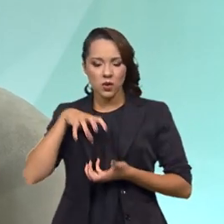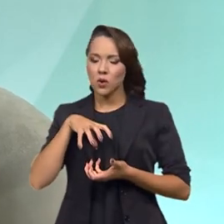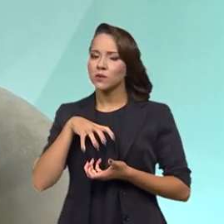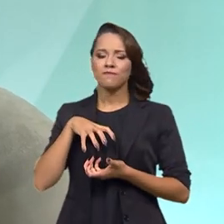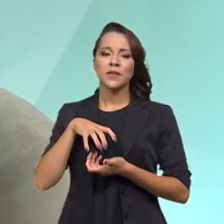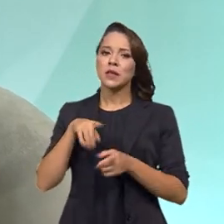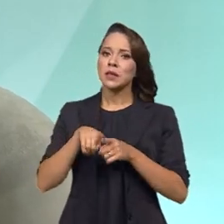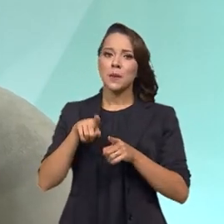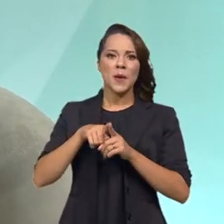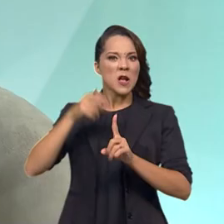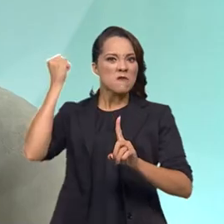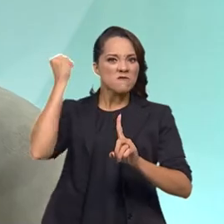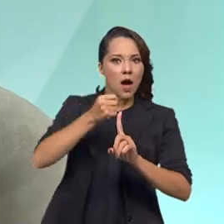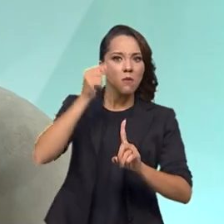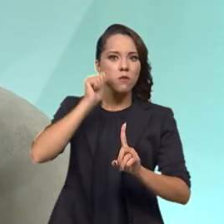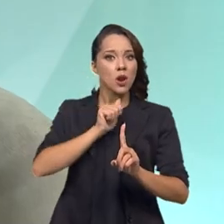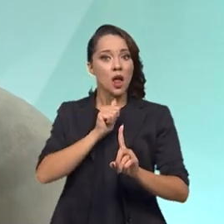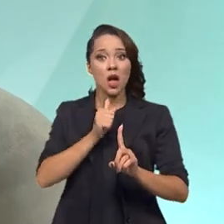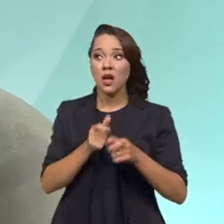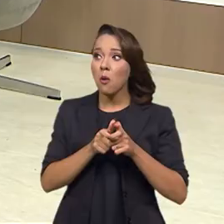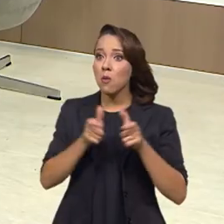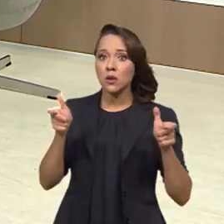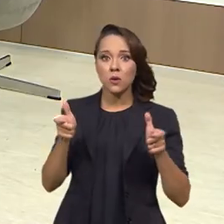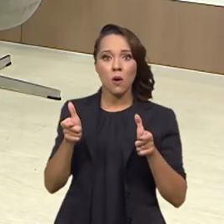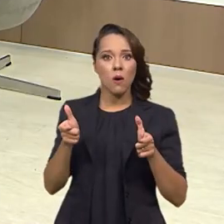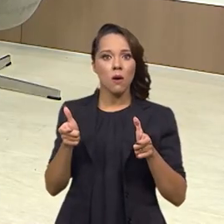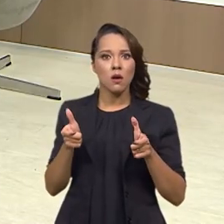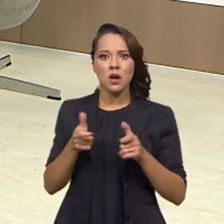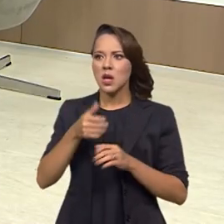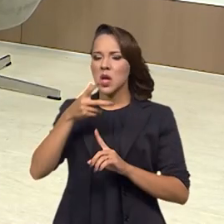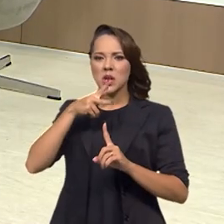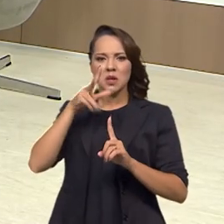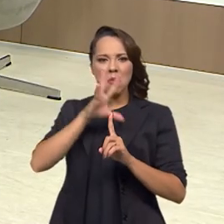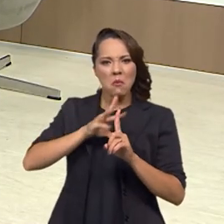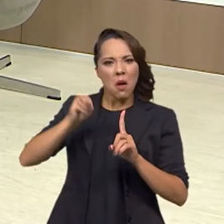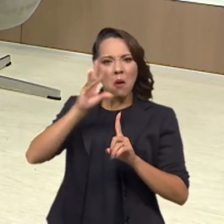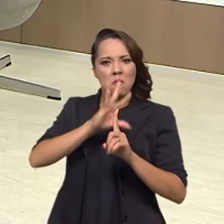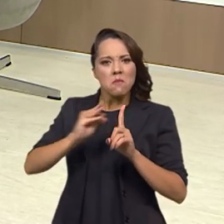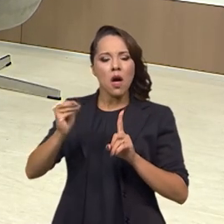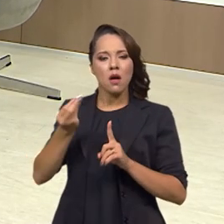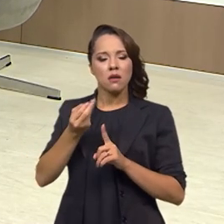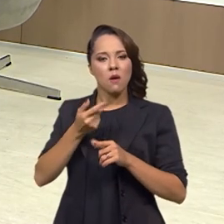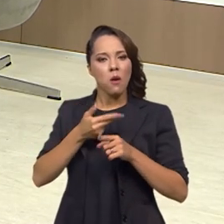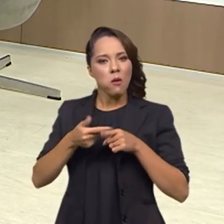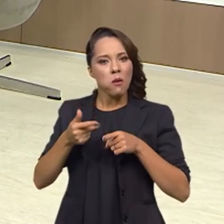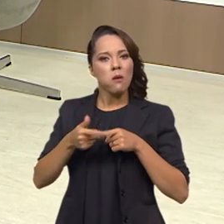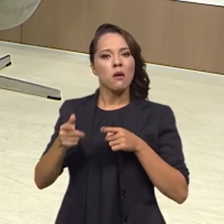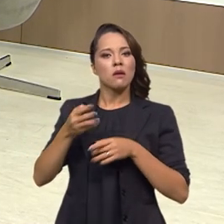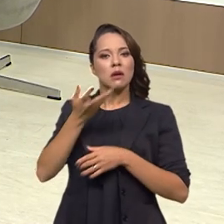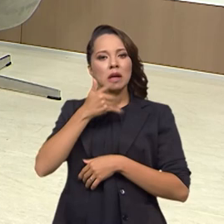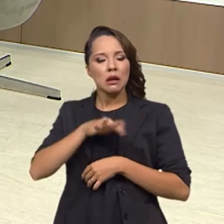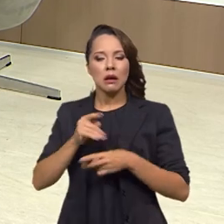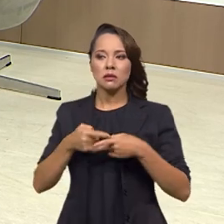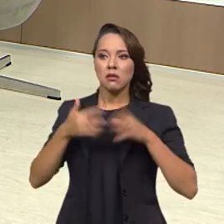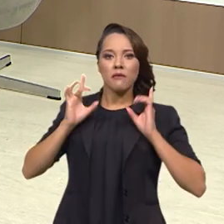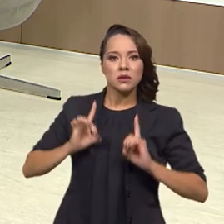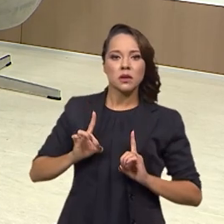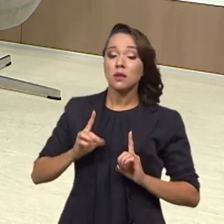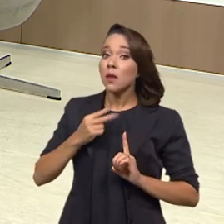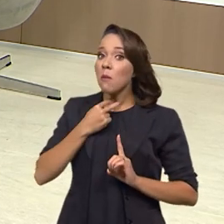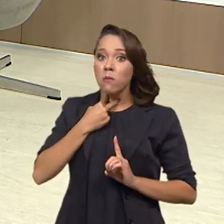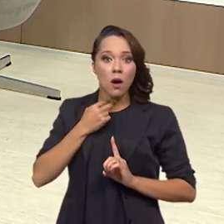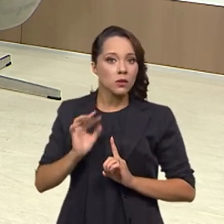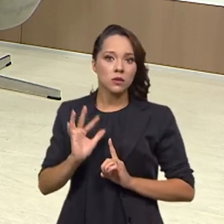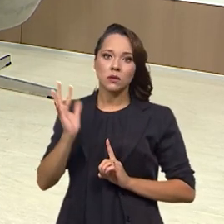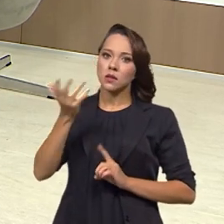também o feminicídio, que cresceu muito no nosso país. E os abusos com as crianças e os deficientes. Isso não pode acontecer no nosso